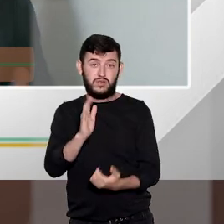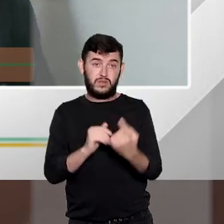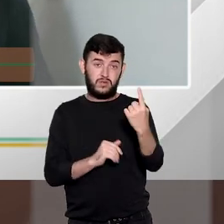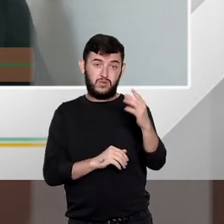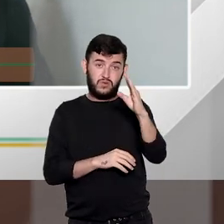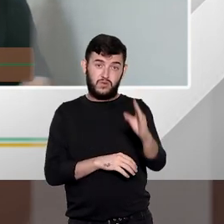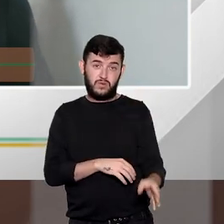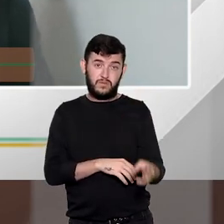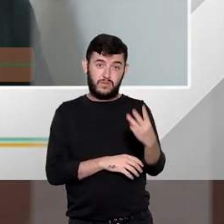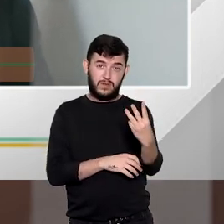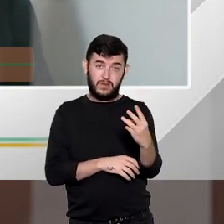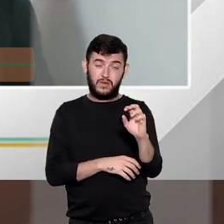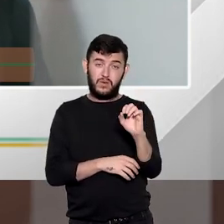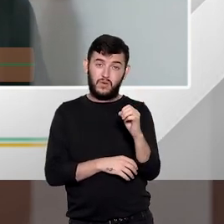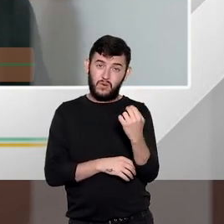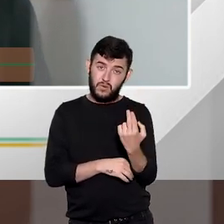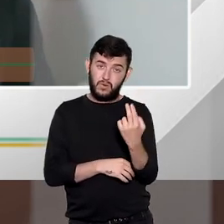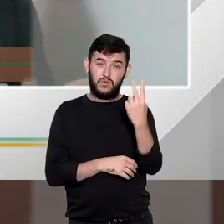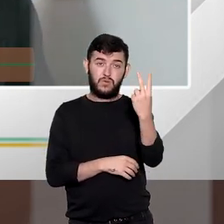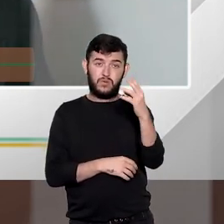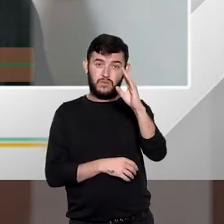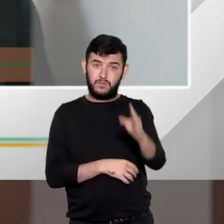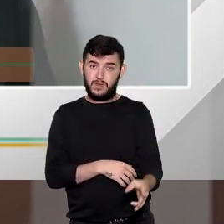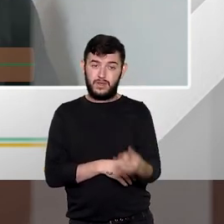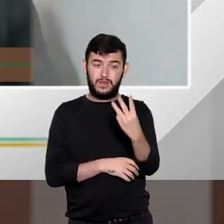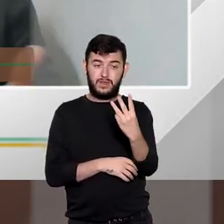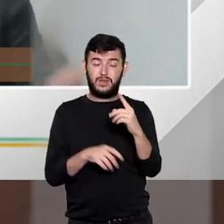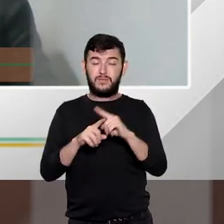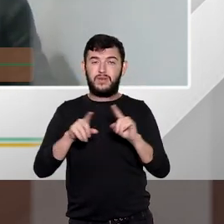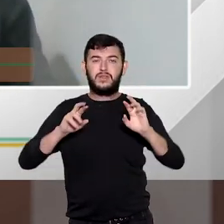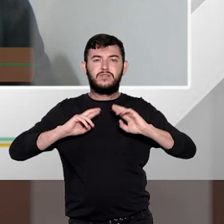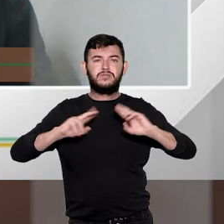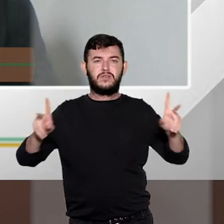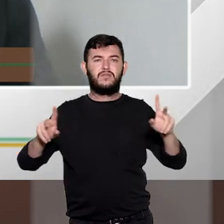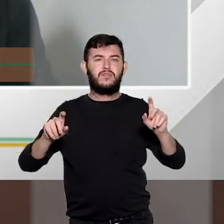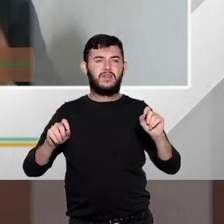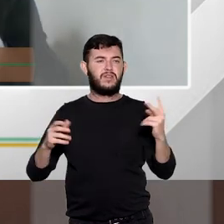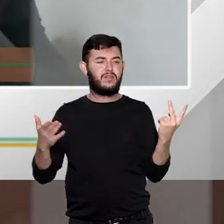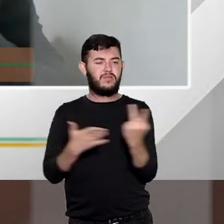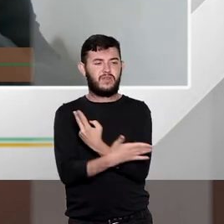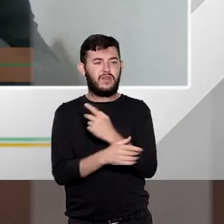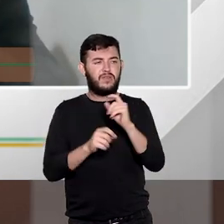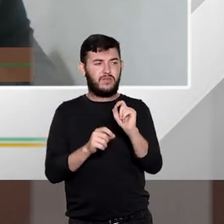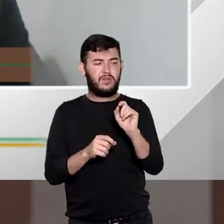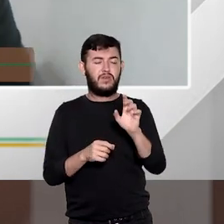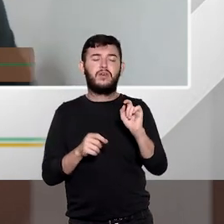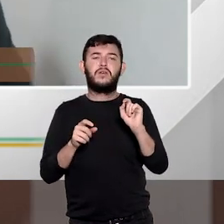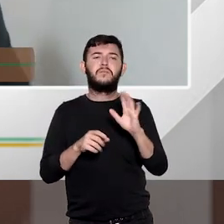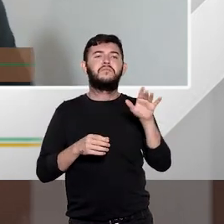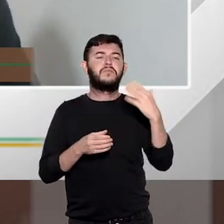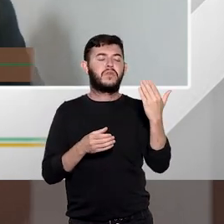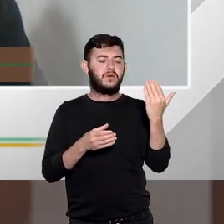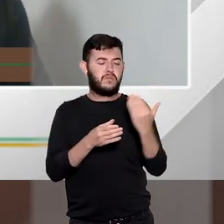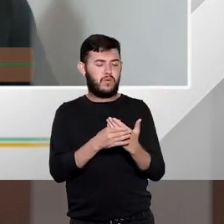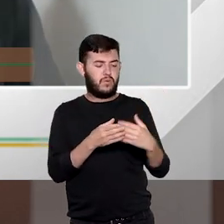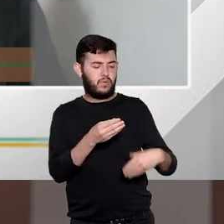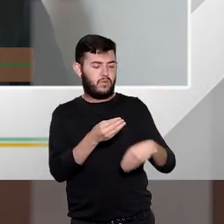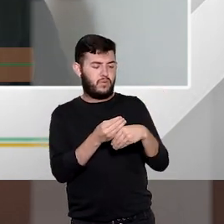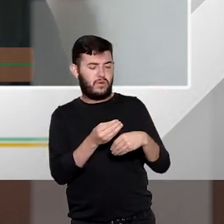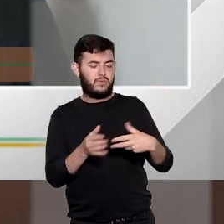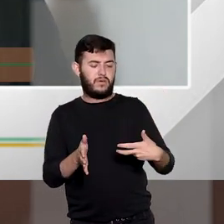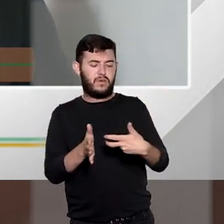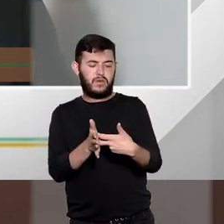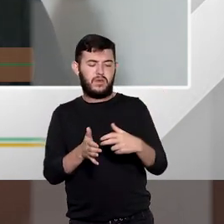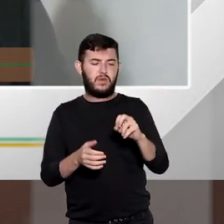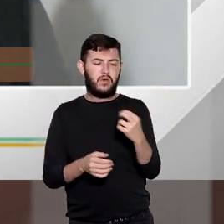nas causas de aumento e diminuição diferentemente das atenuantes agravantes diferentemente das circunstâncias judiciais lá